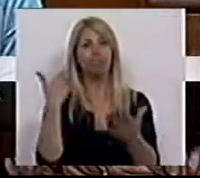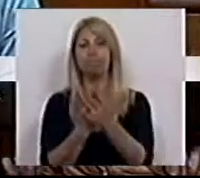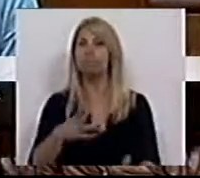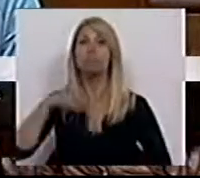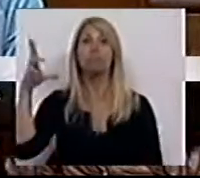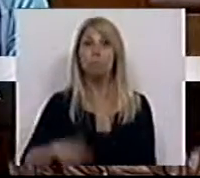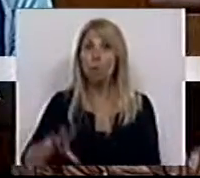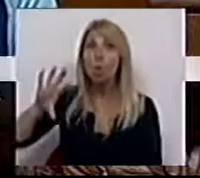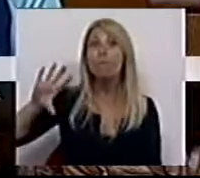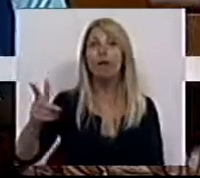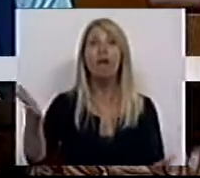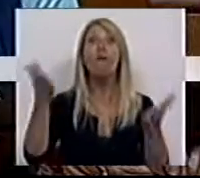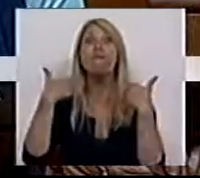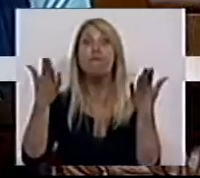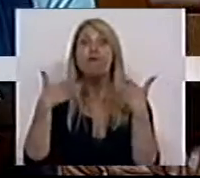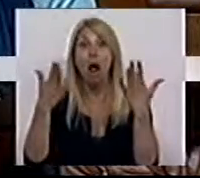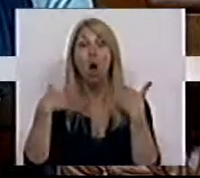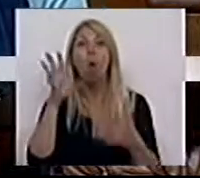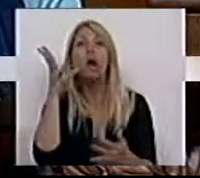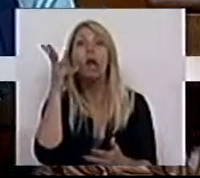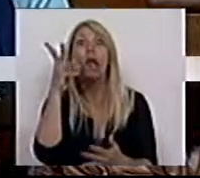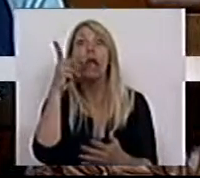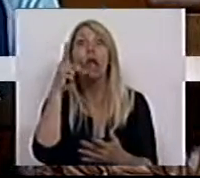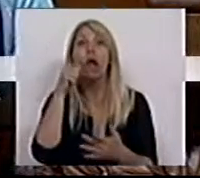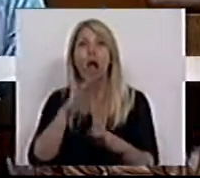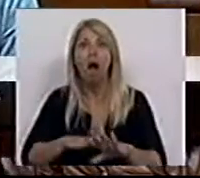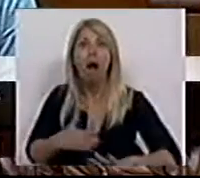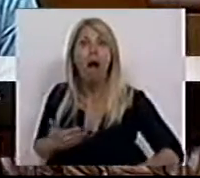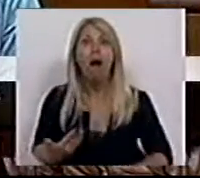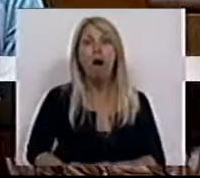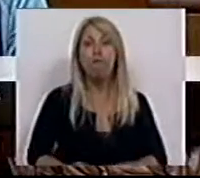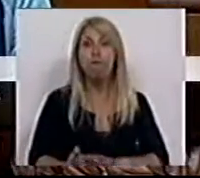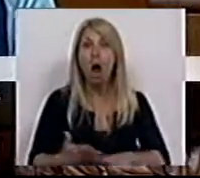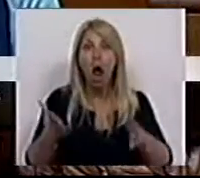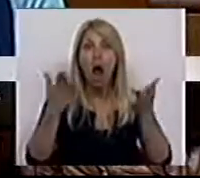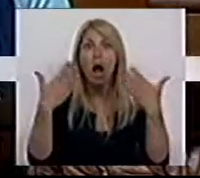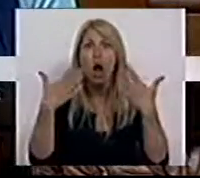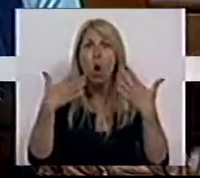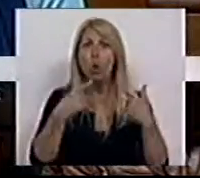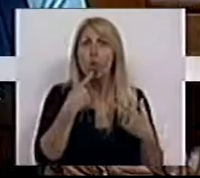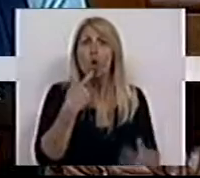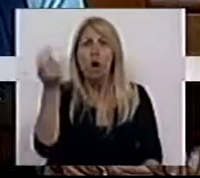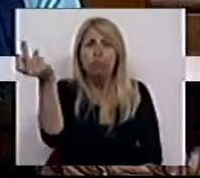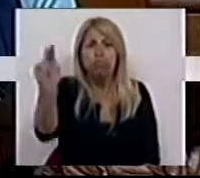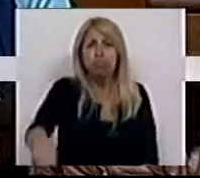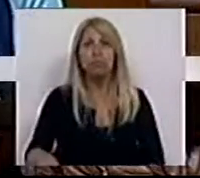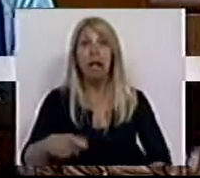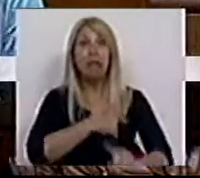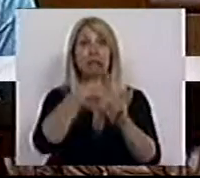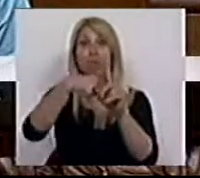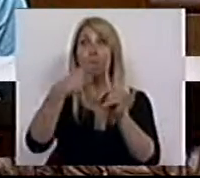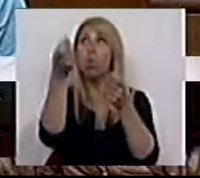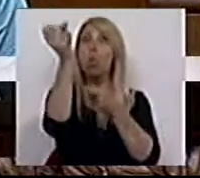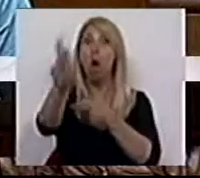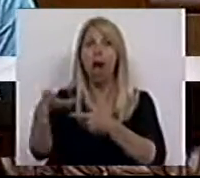com verões cada vez mais quentes, com ondas de calor, com uma maior temperatura do ar, com ventos fortes e